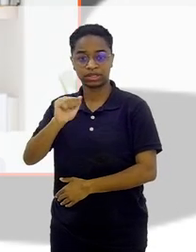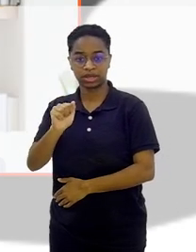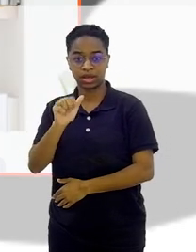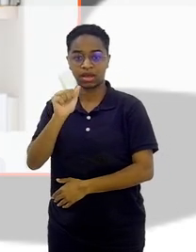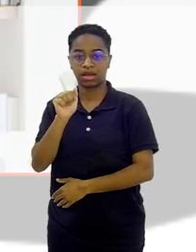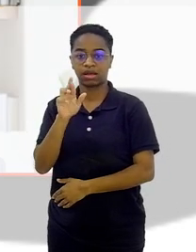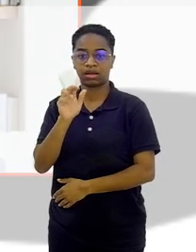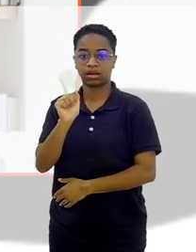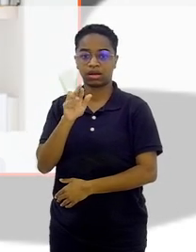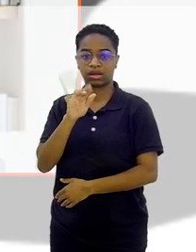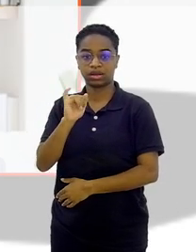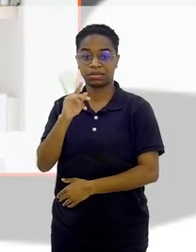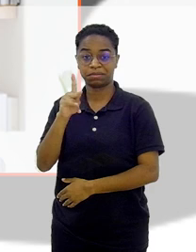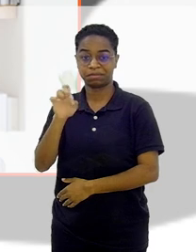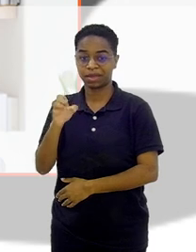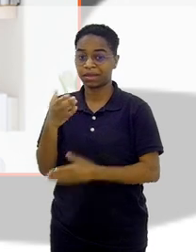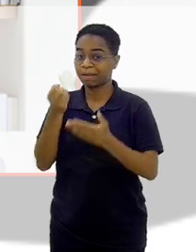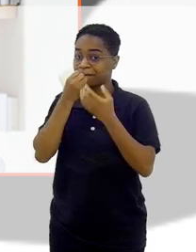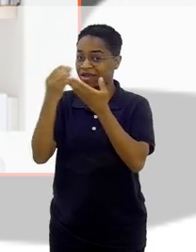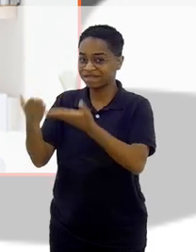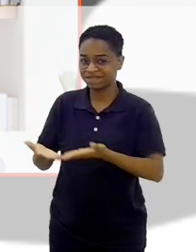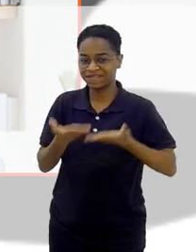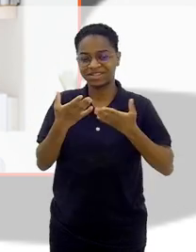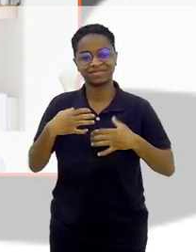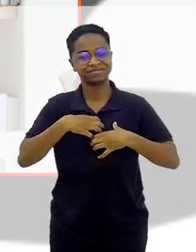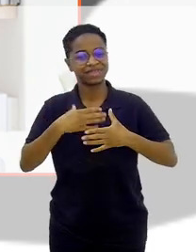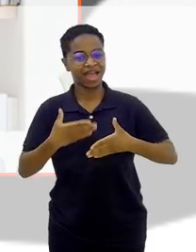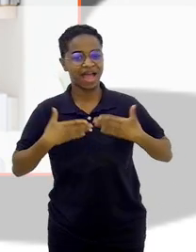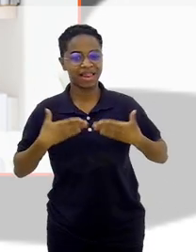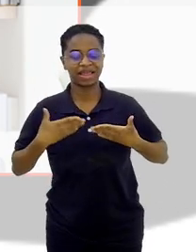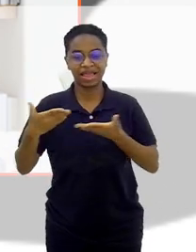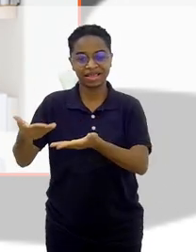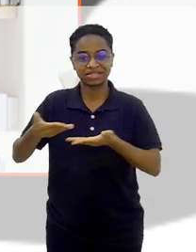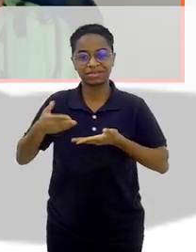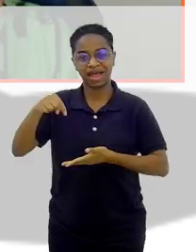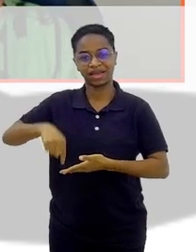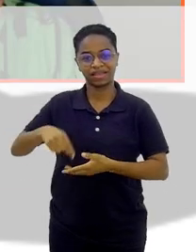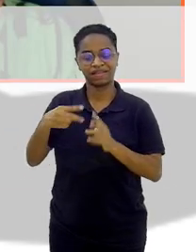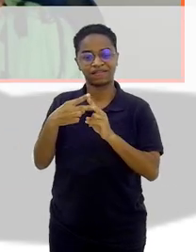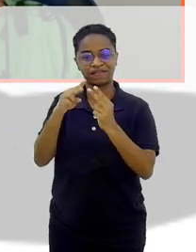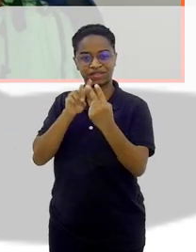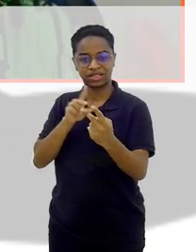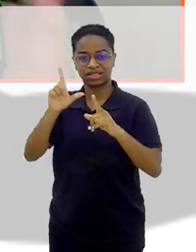Sônia. Que alegria te receber nos nossos estúdios da TV ABERGE virtualmente.